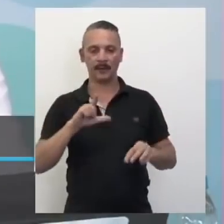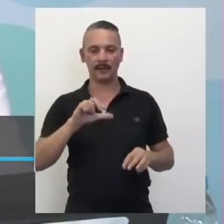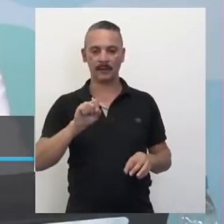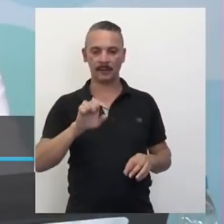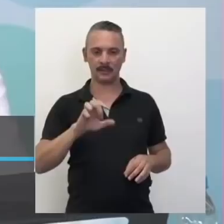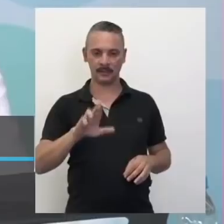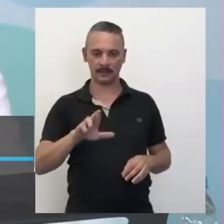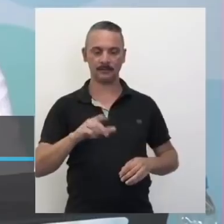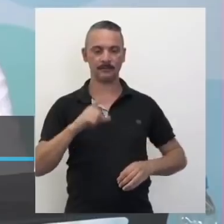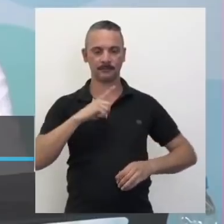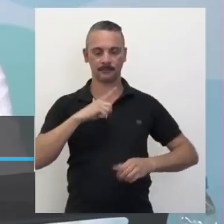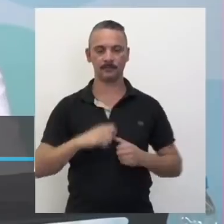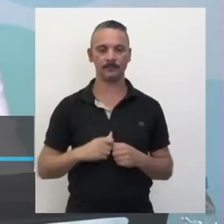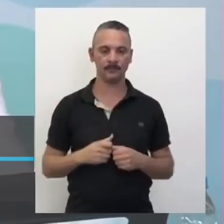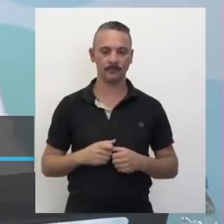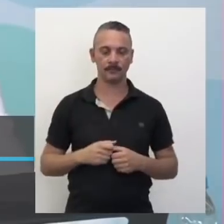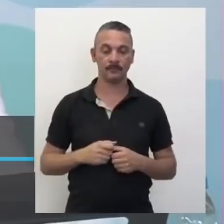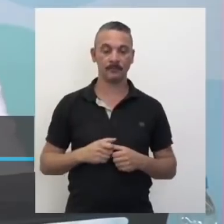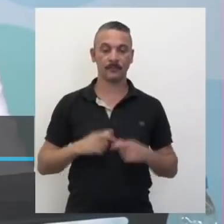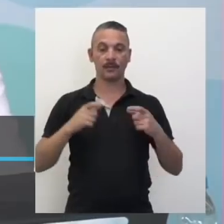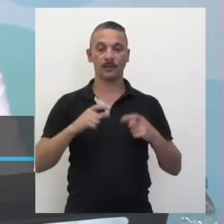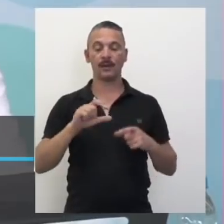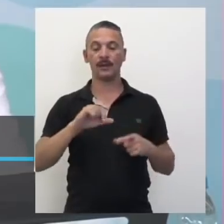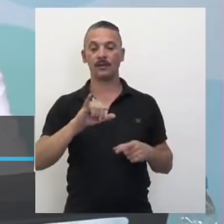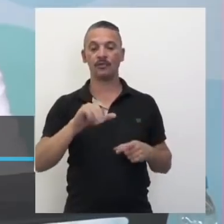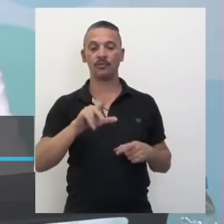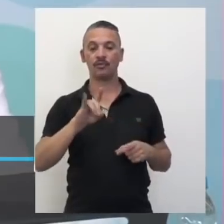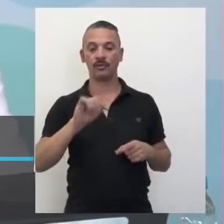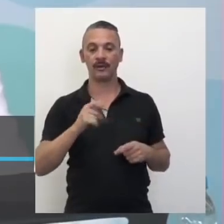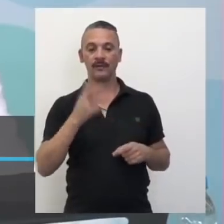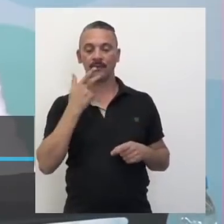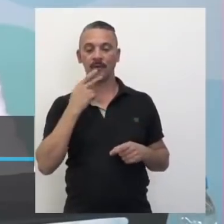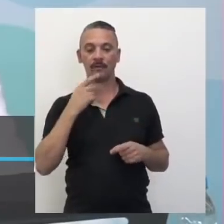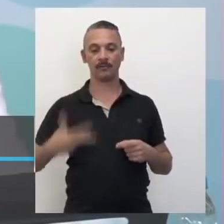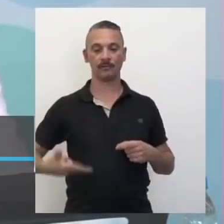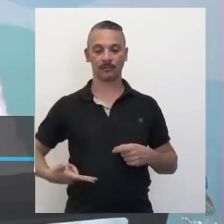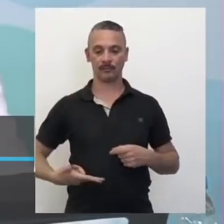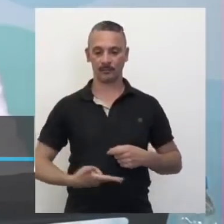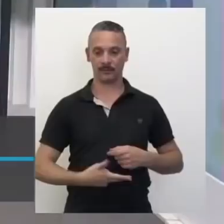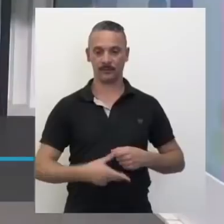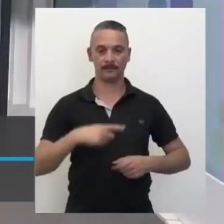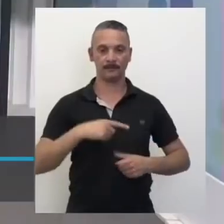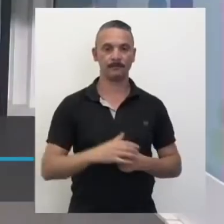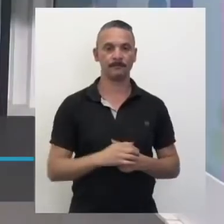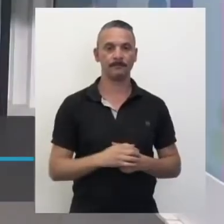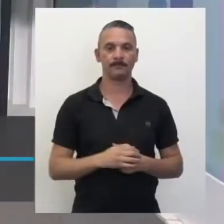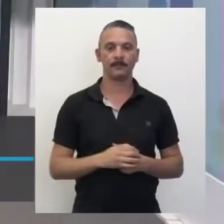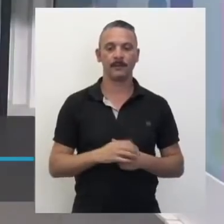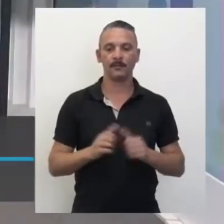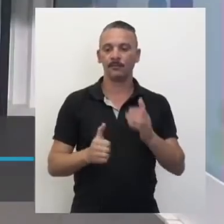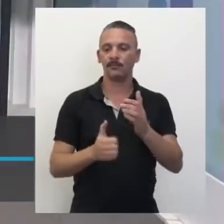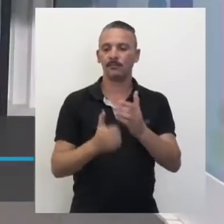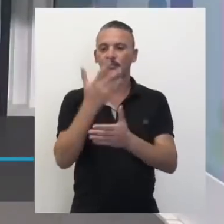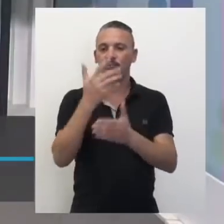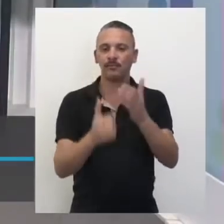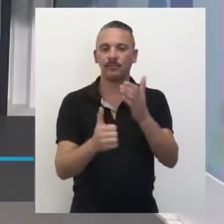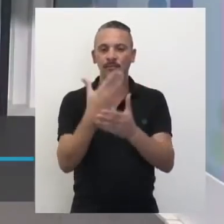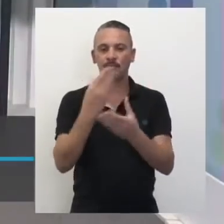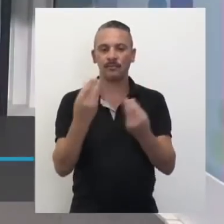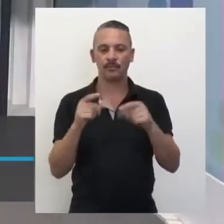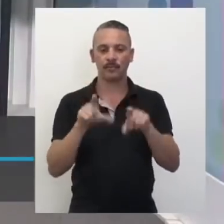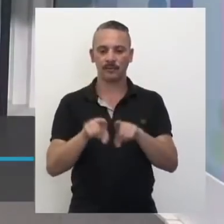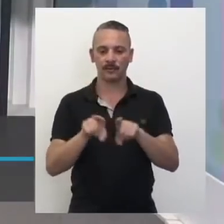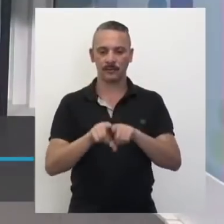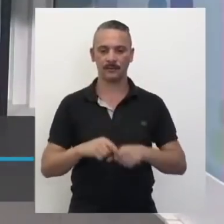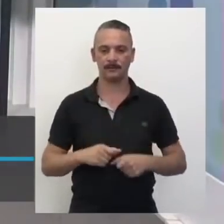Alessandra Pesato, de Jundiaí, disse cirurgia. Aluna da professora Sara. E não especificou, porque tem várias, né? Sim. Eu vou mostrar